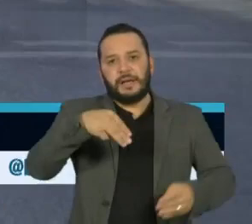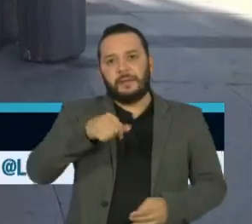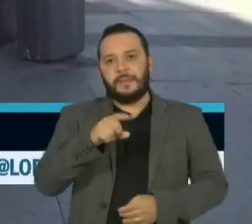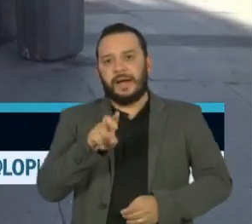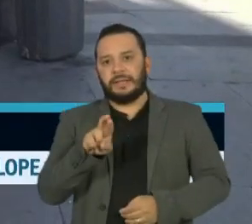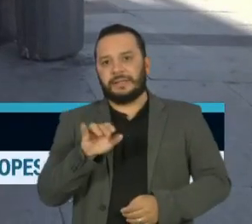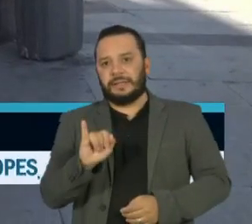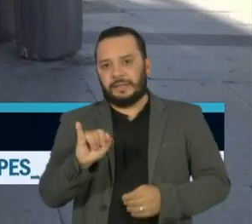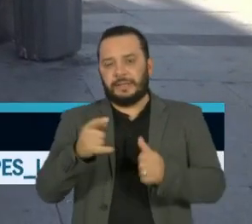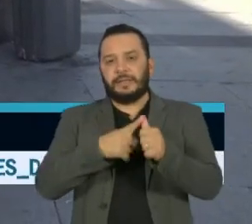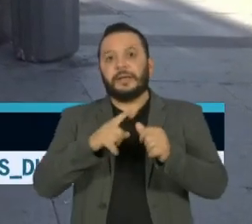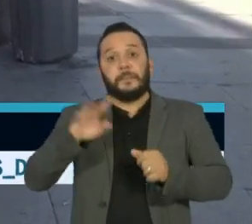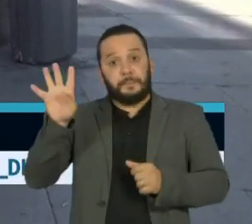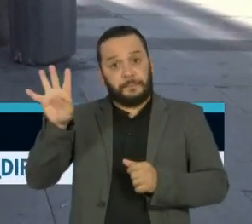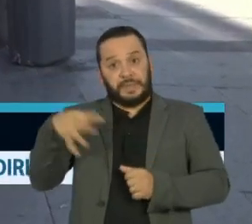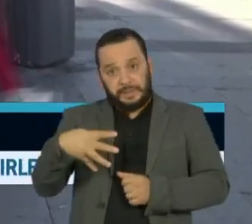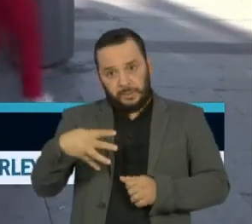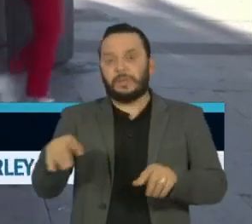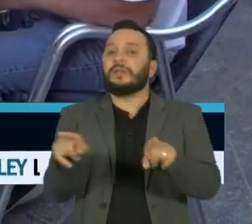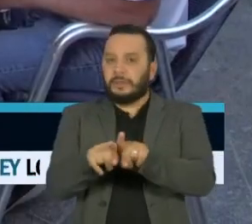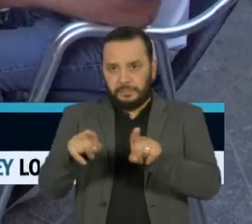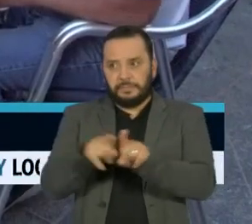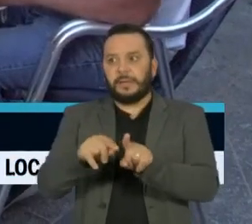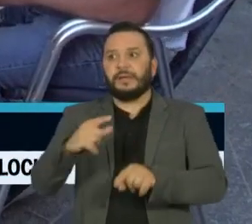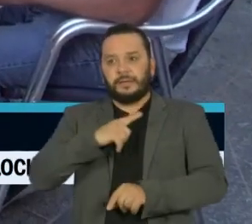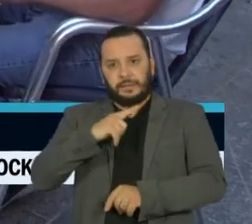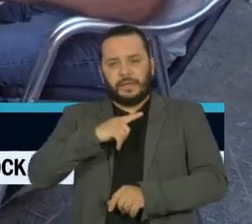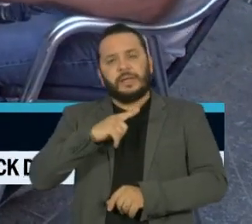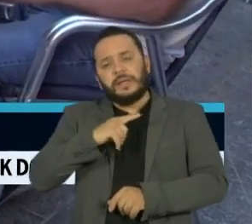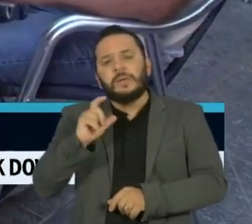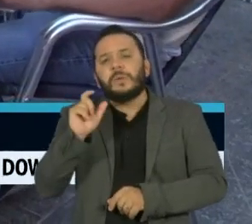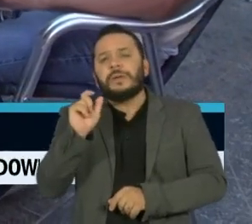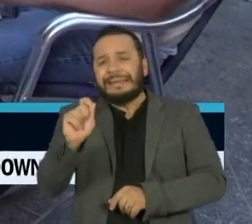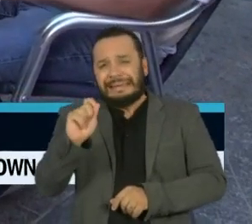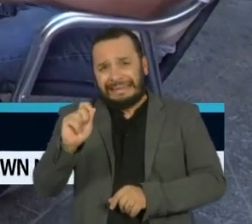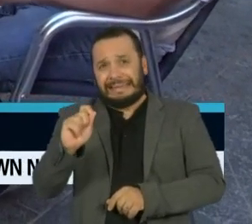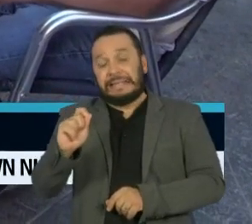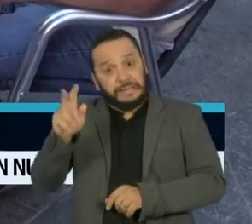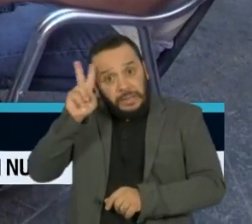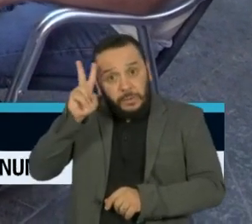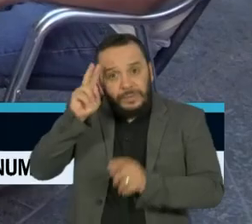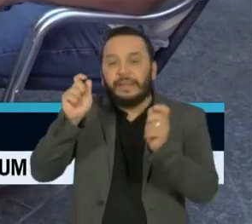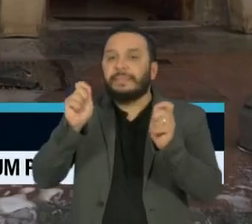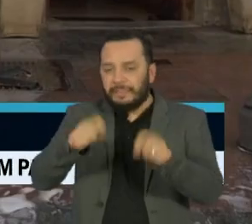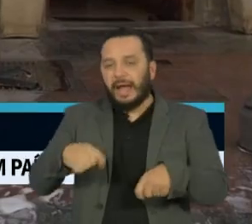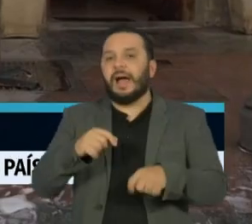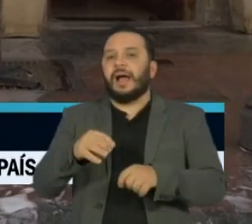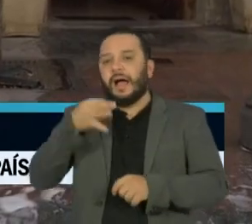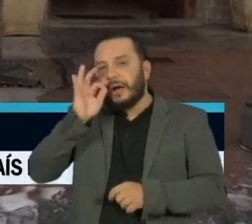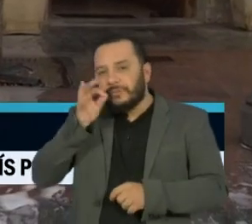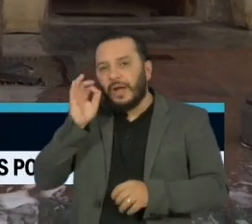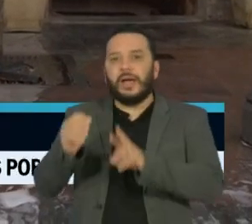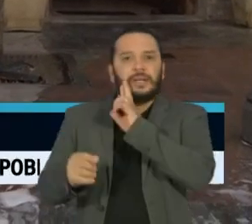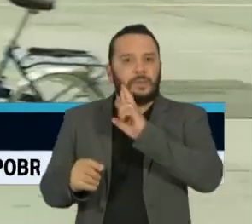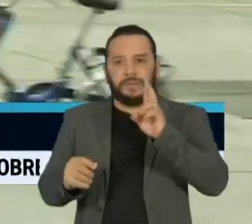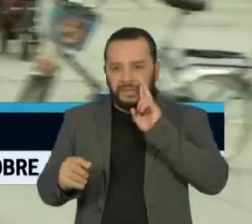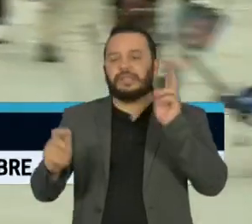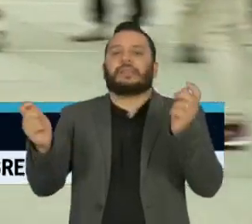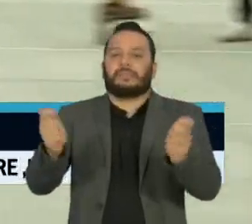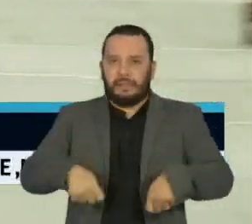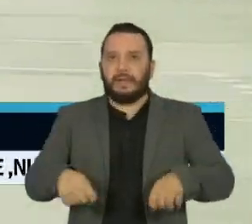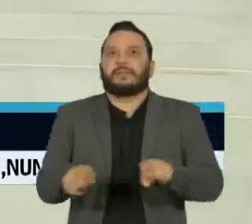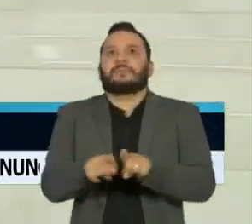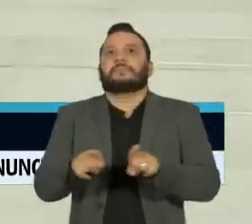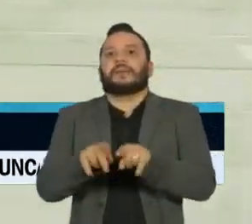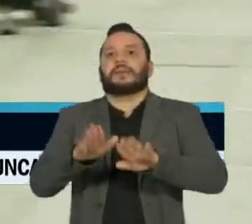as cidades mais afetadas. A partir de segunda, será possível voltar aos ambientes internos dos cafés e restaurantes. E as